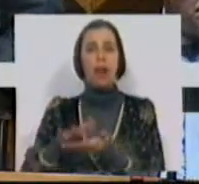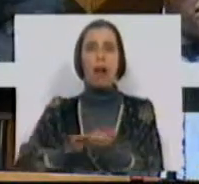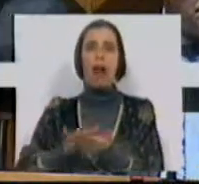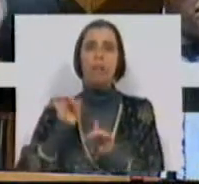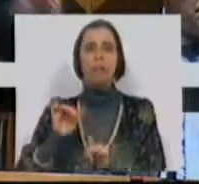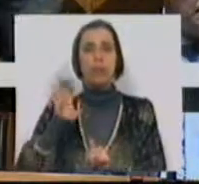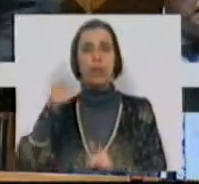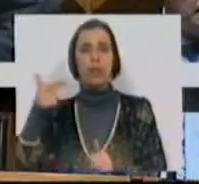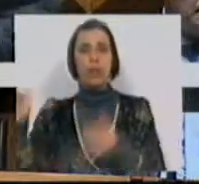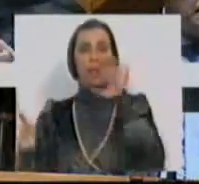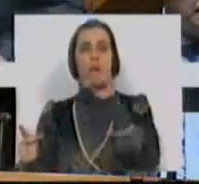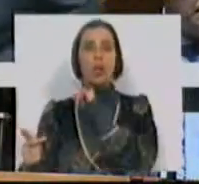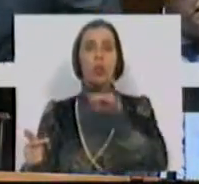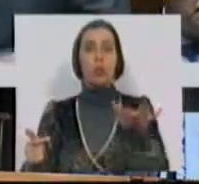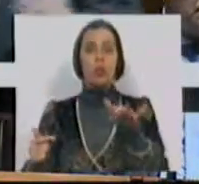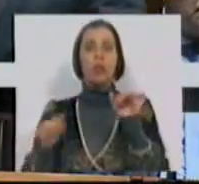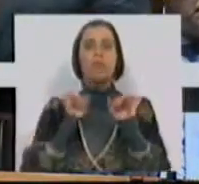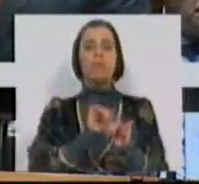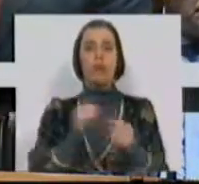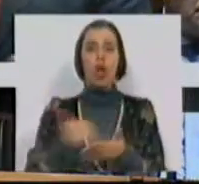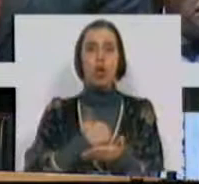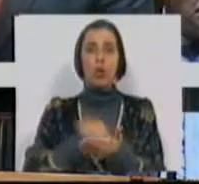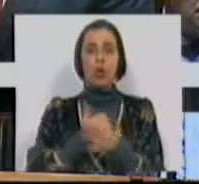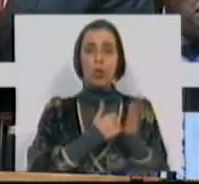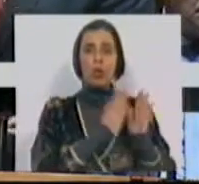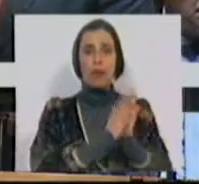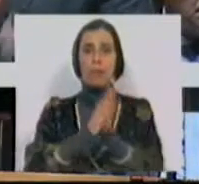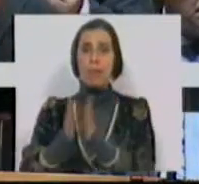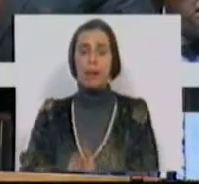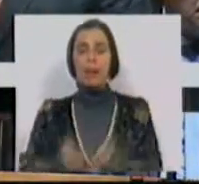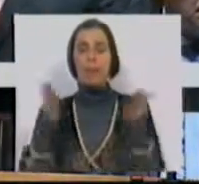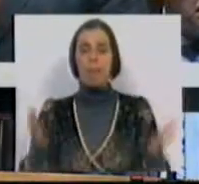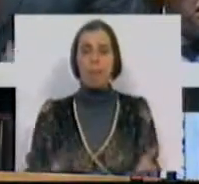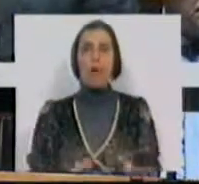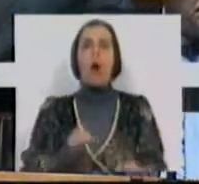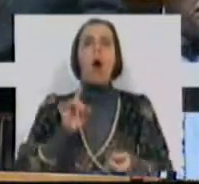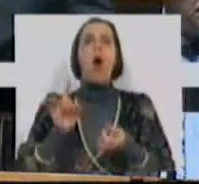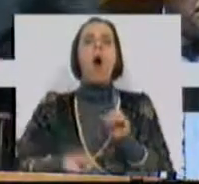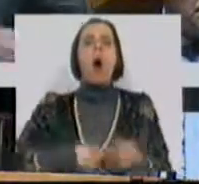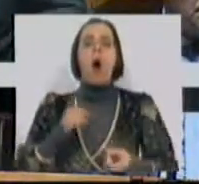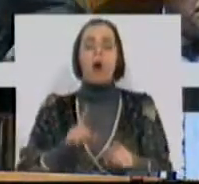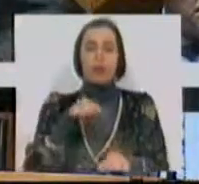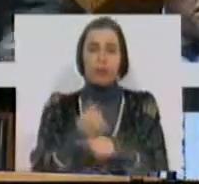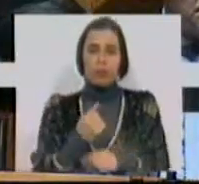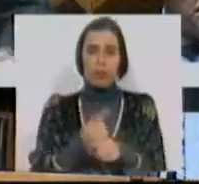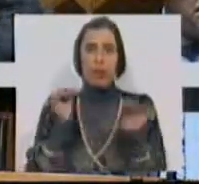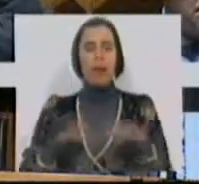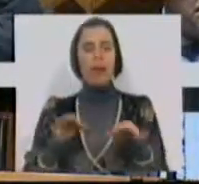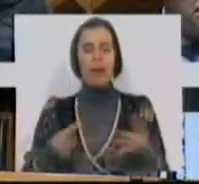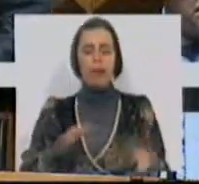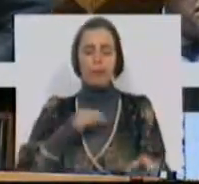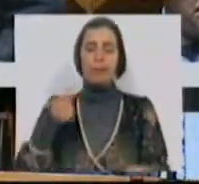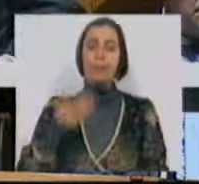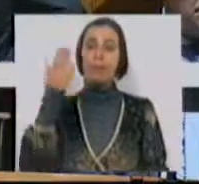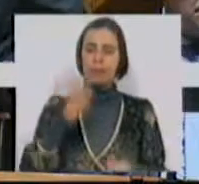CTT, mas 200 têm a ver com os lucros acumulados. O que vai acontecer também, para terminar, Sr.